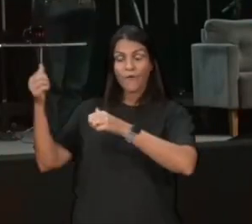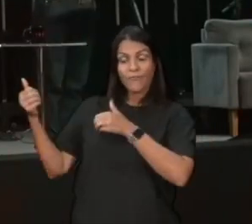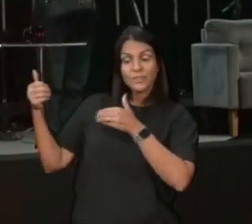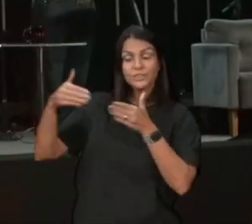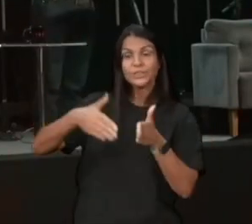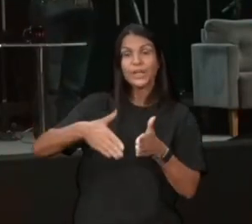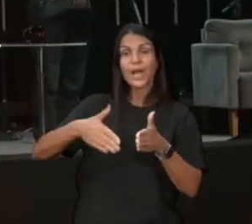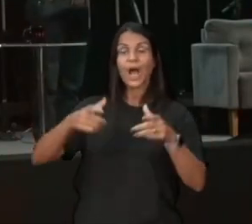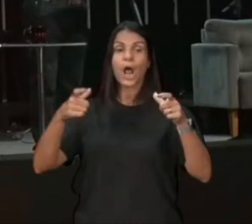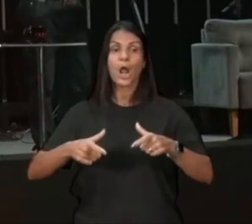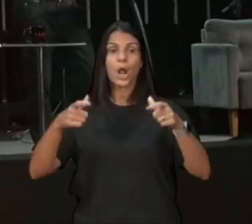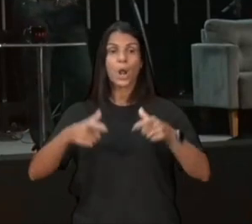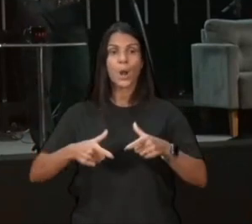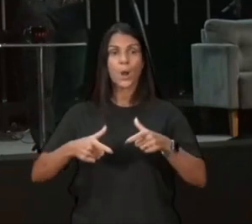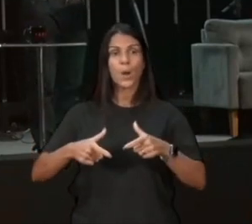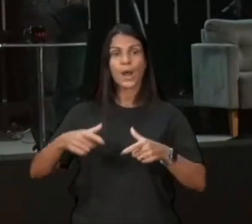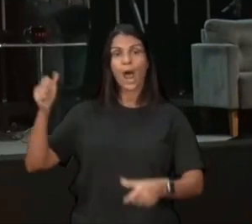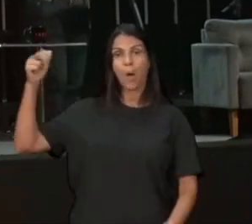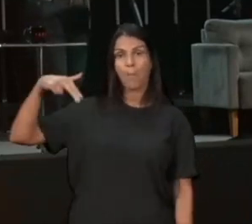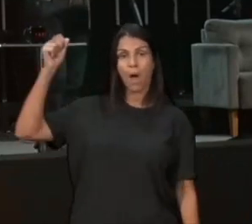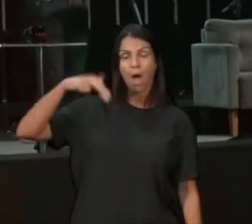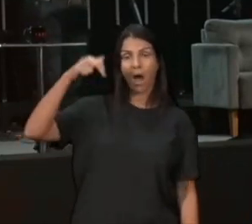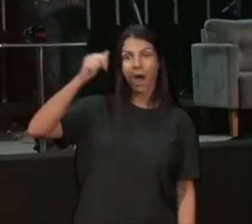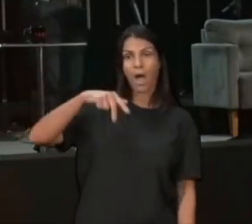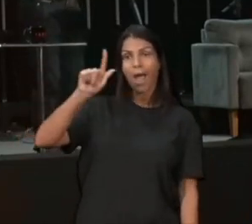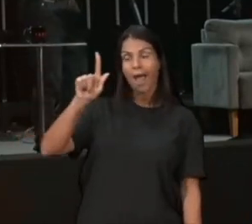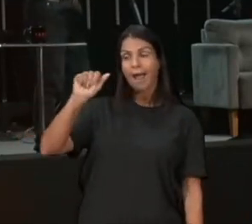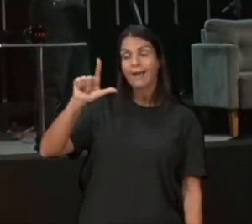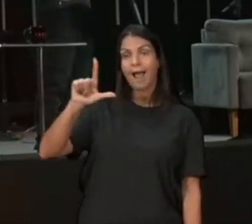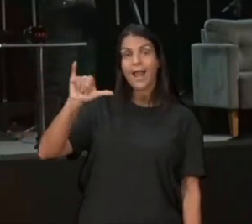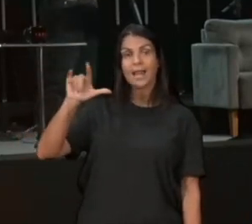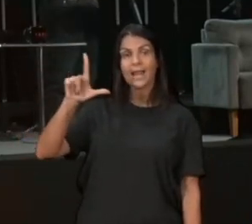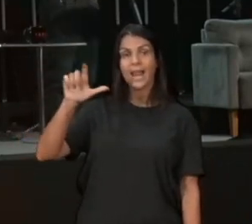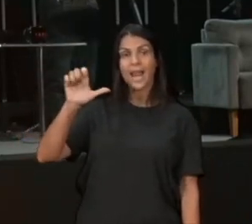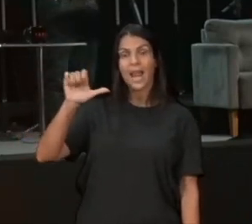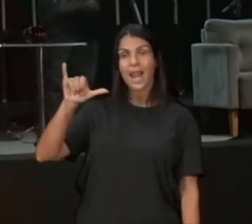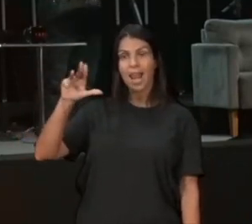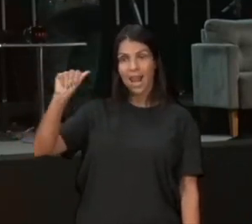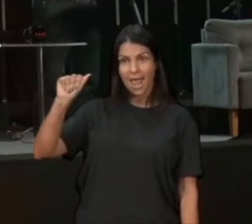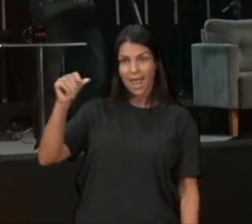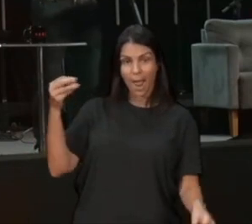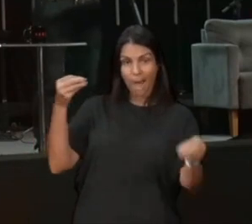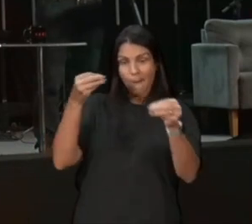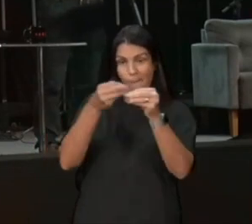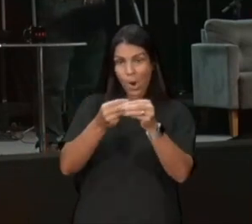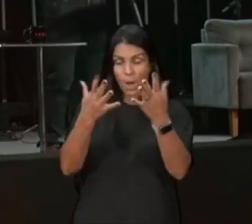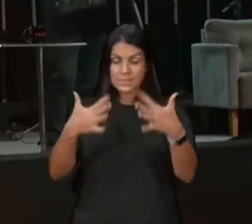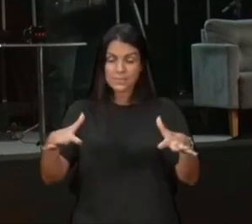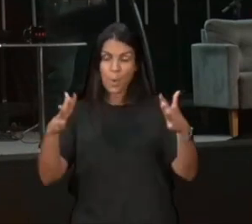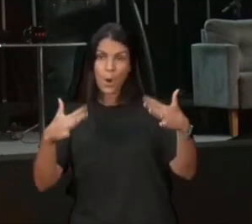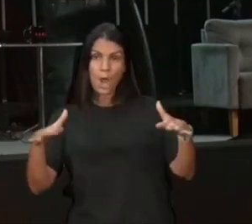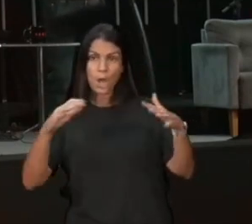Galiléia, muito próximo do Rio Jordão, e às margens do Mar da